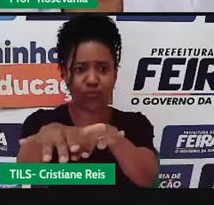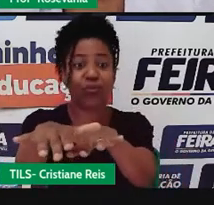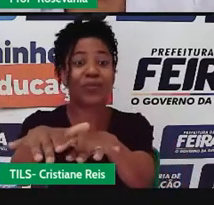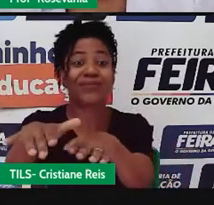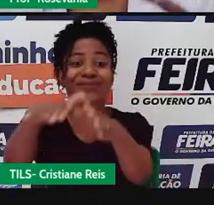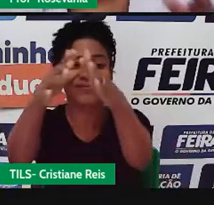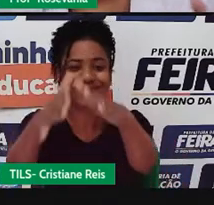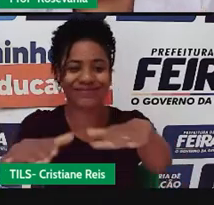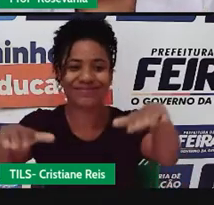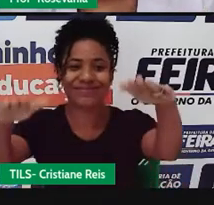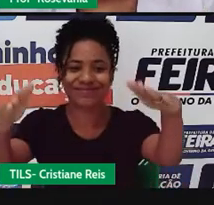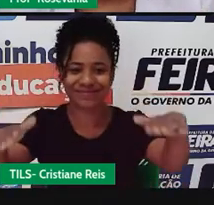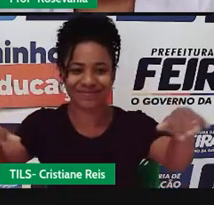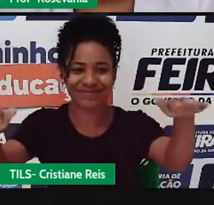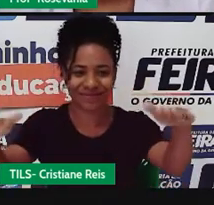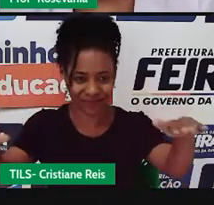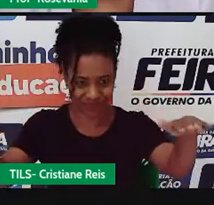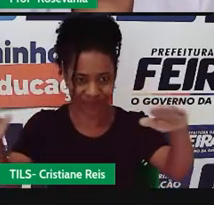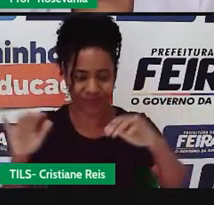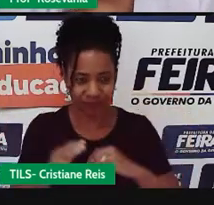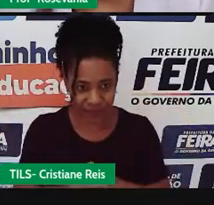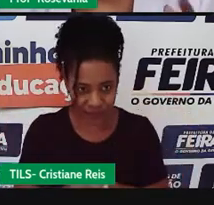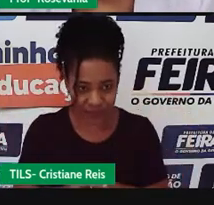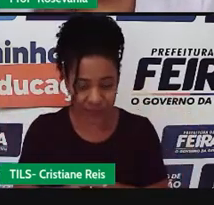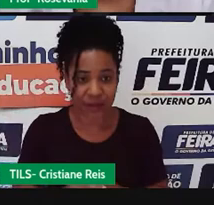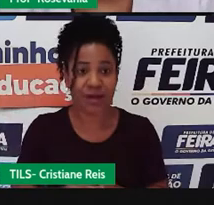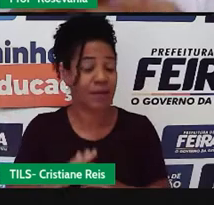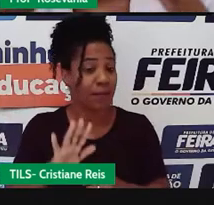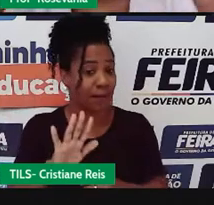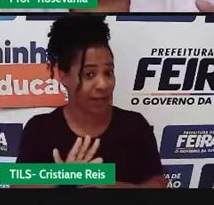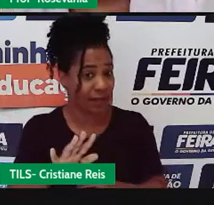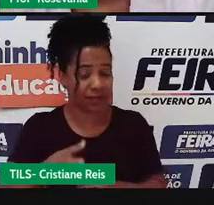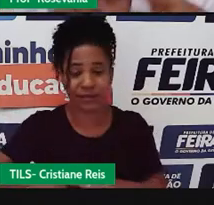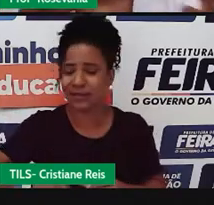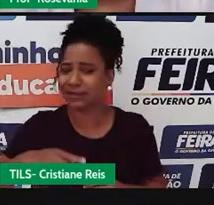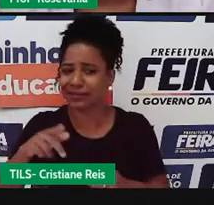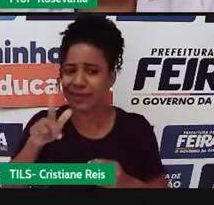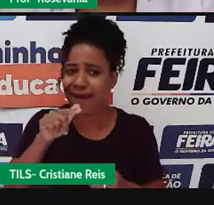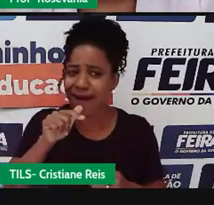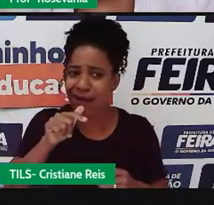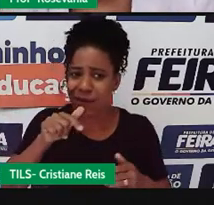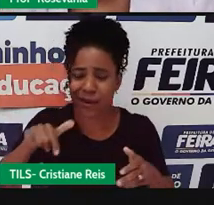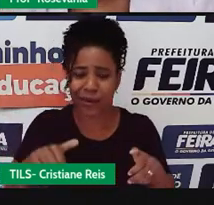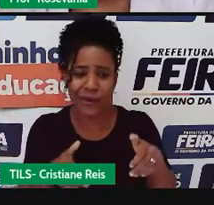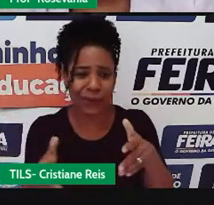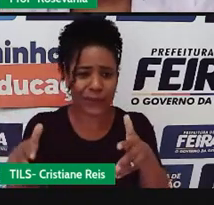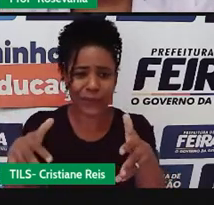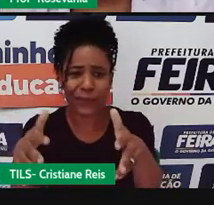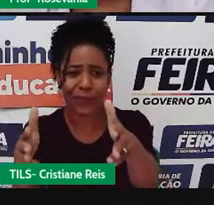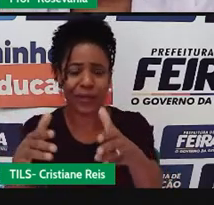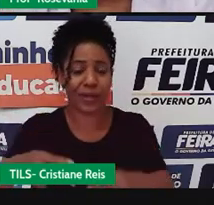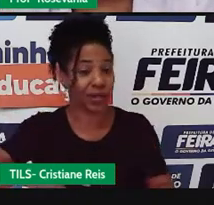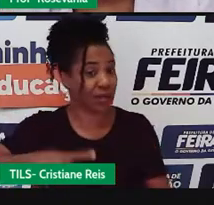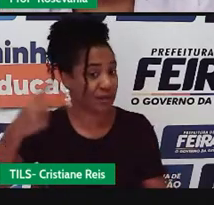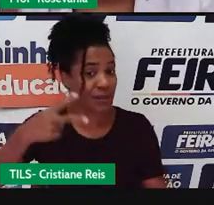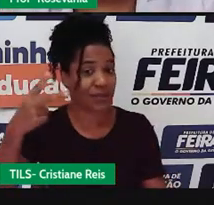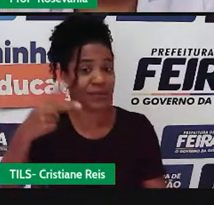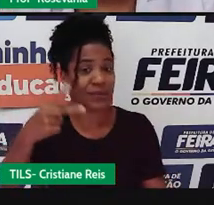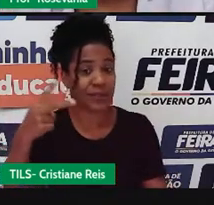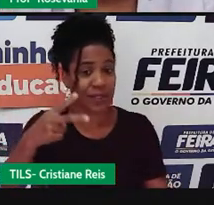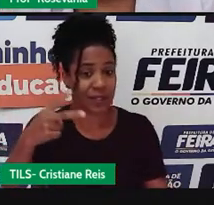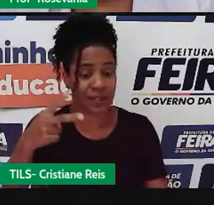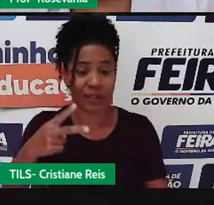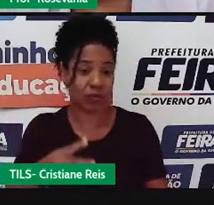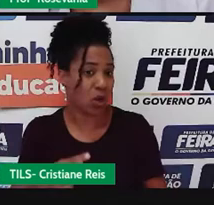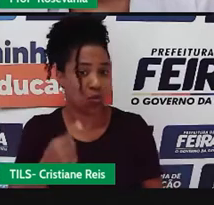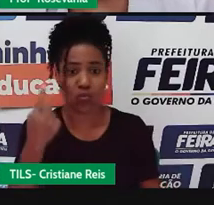secundárias, eu não tenho um rio principal. Eu tenho várias pequenas bacias que compõem ali aquela região, aquela